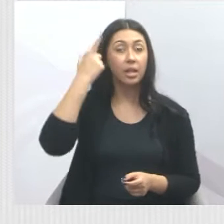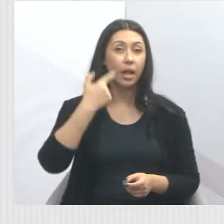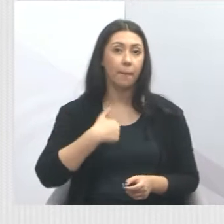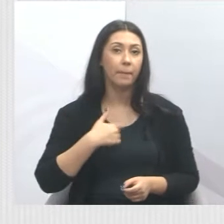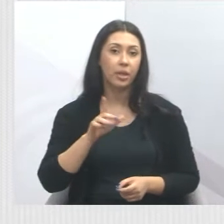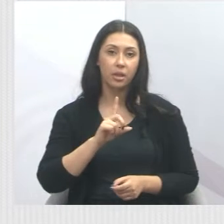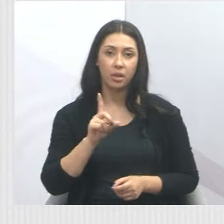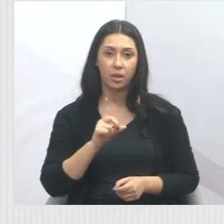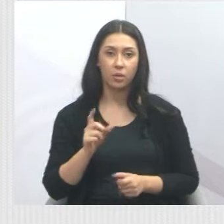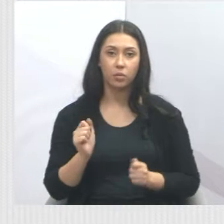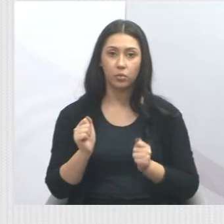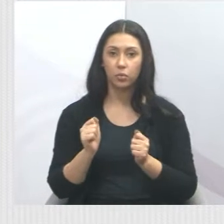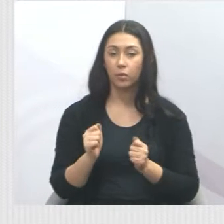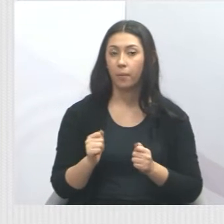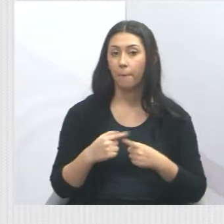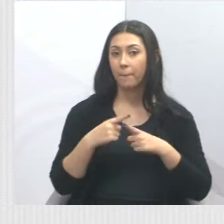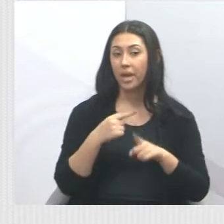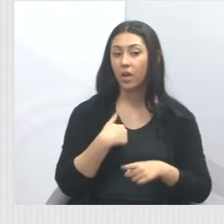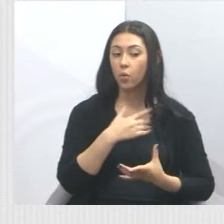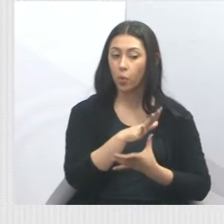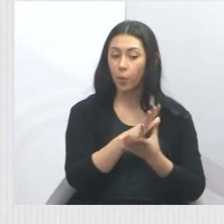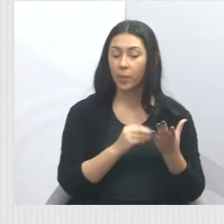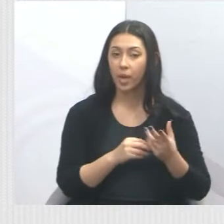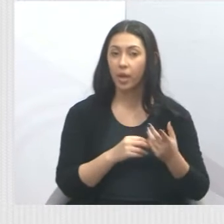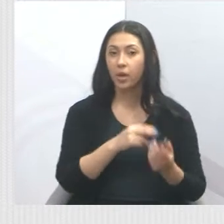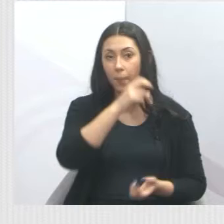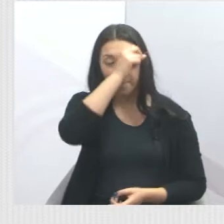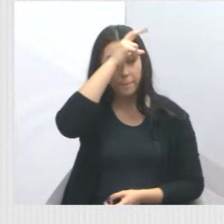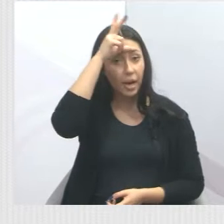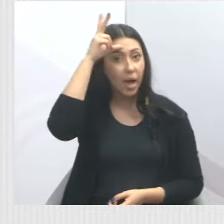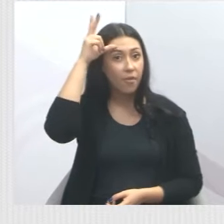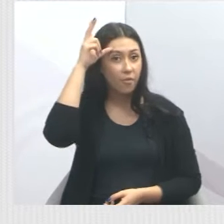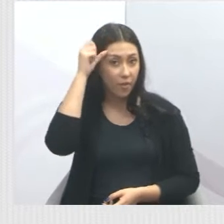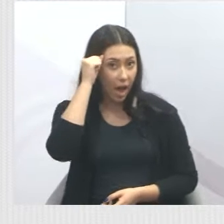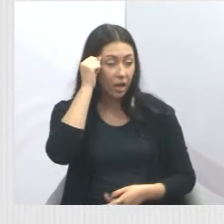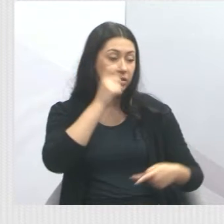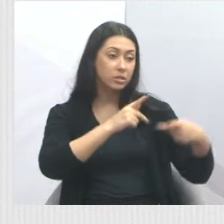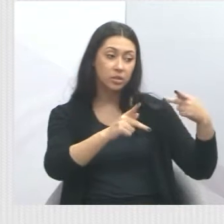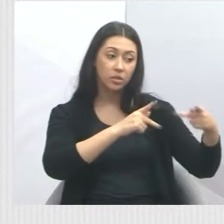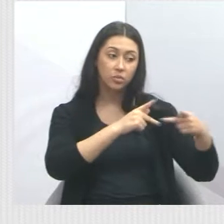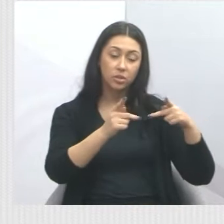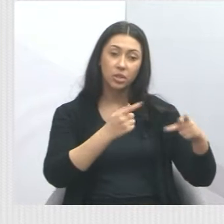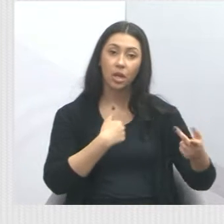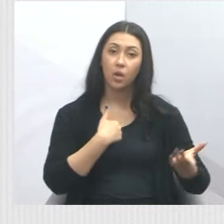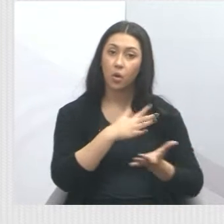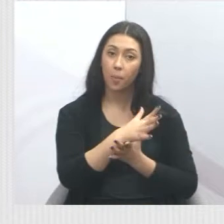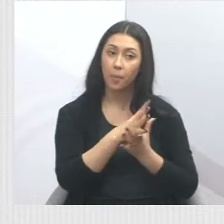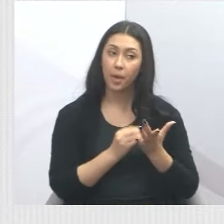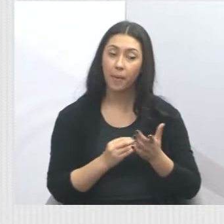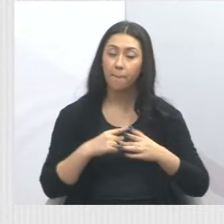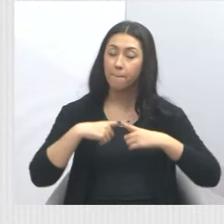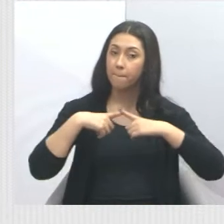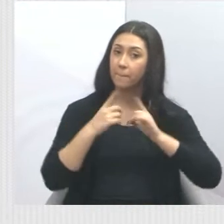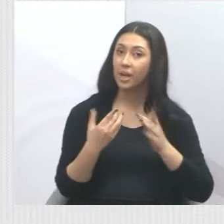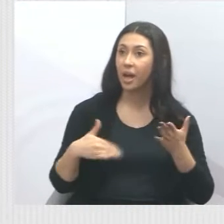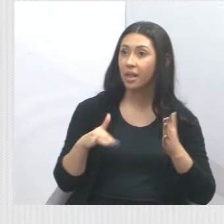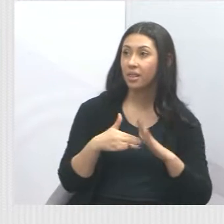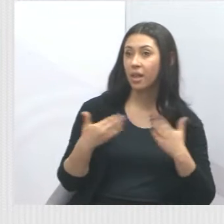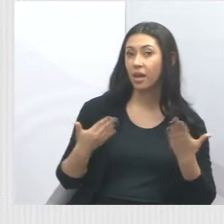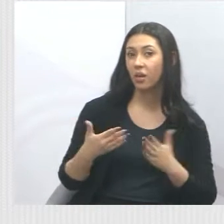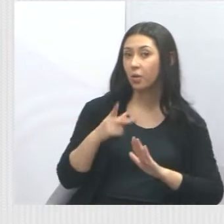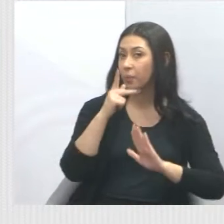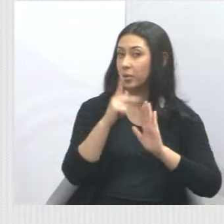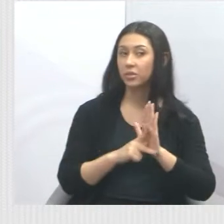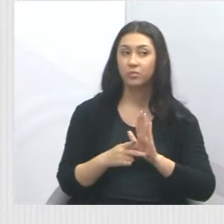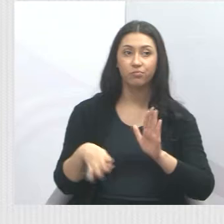ao lado da cidade vizinha, o Felício Ramute, do próprio partido do prefeito Isaías, mas até agora esse projeto